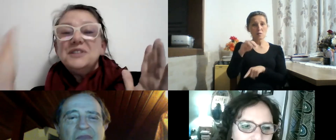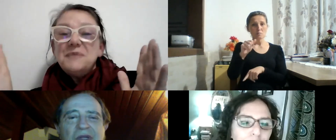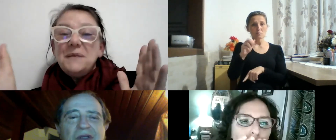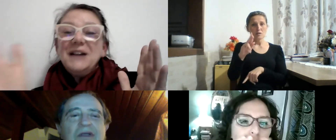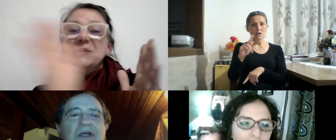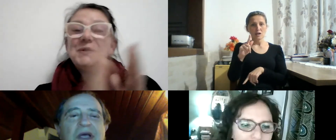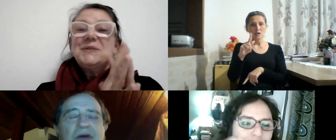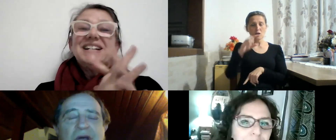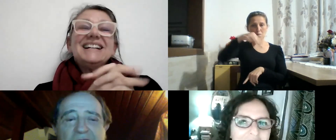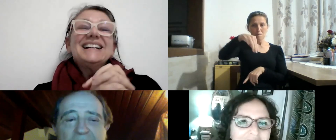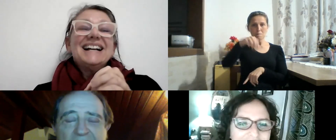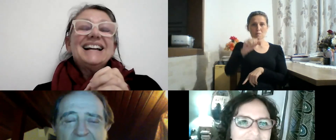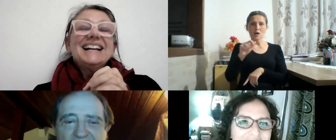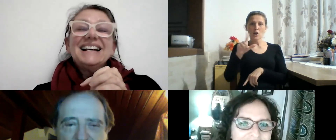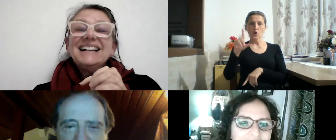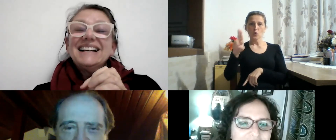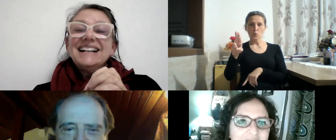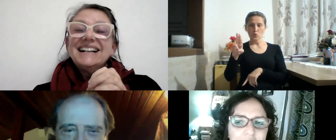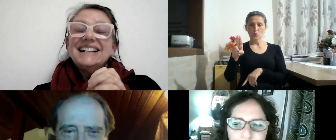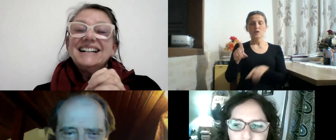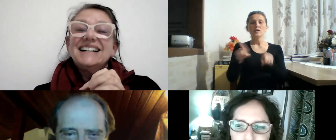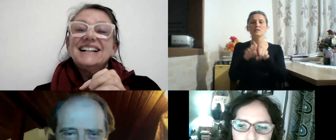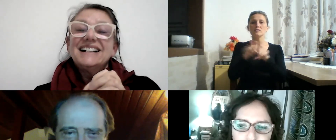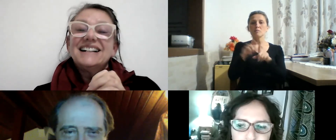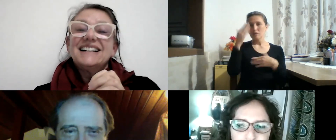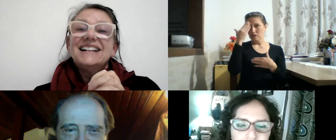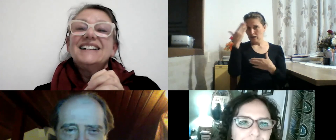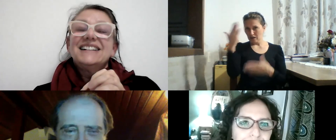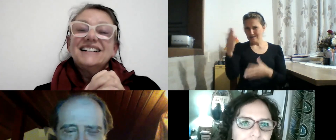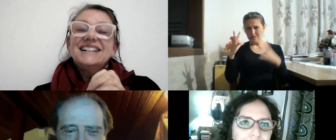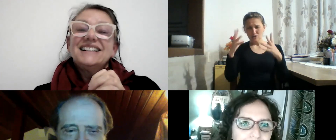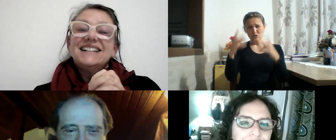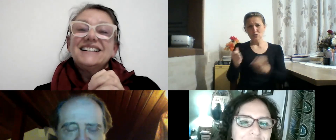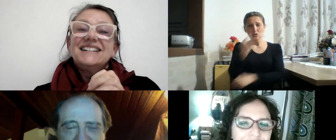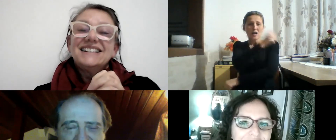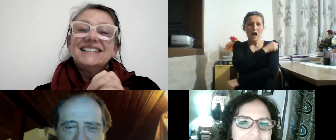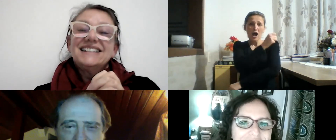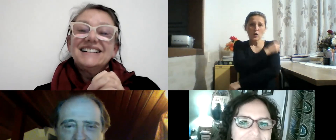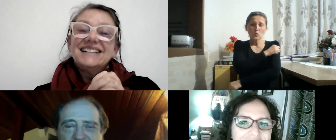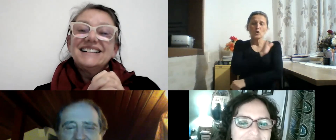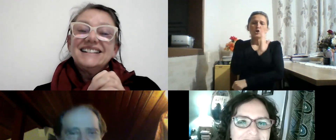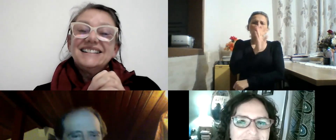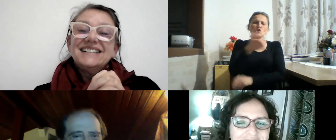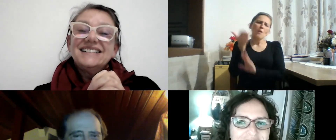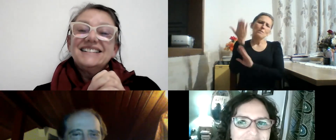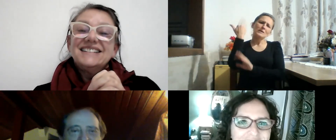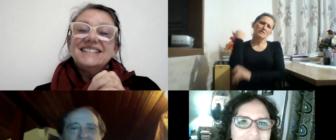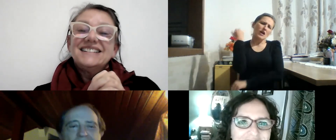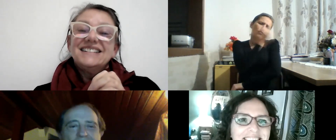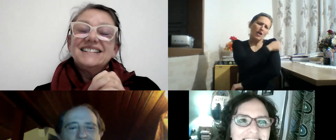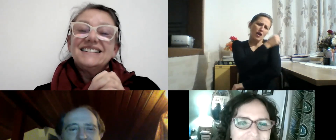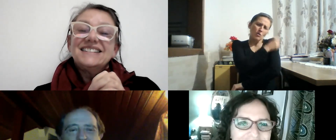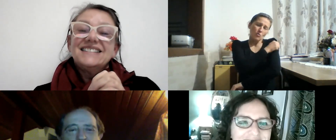dar um oizinho para a Malu. também quero agradecer a todos os meus alunos, ex-alunos, ex-alunos que estão aí